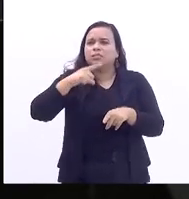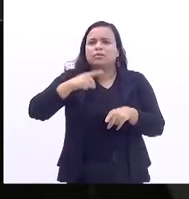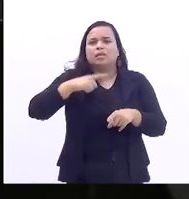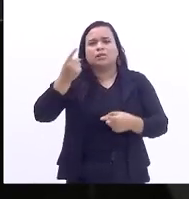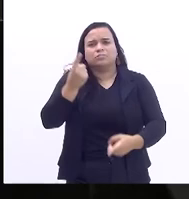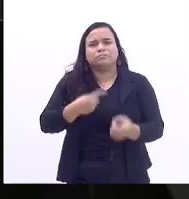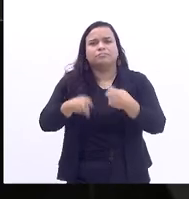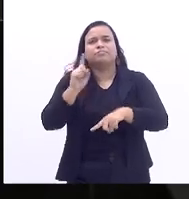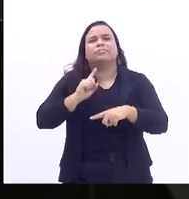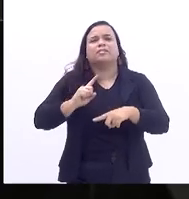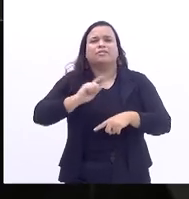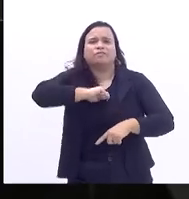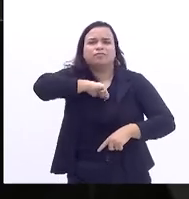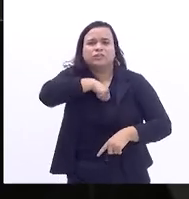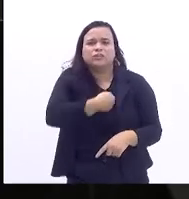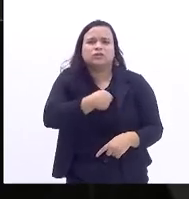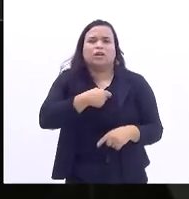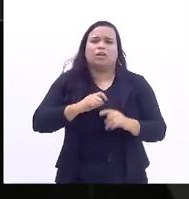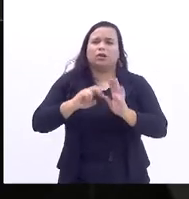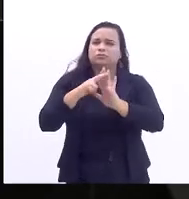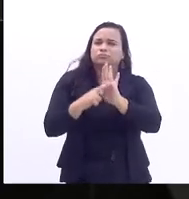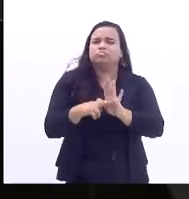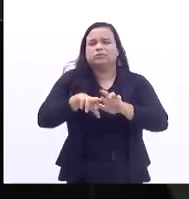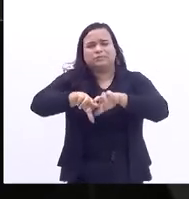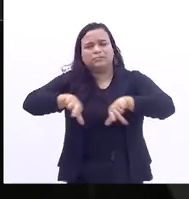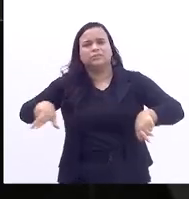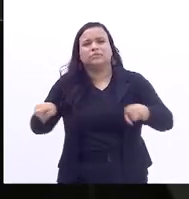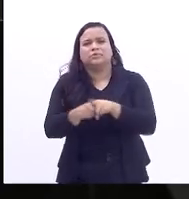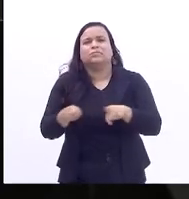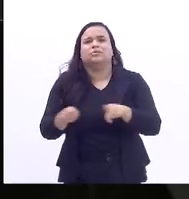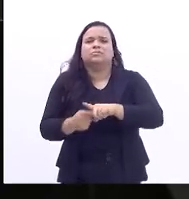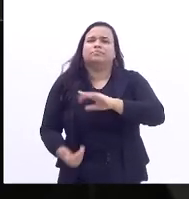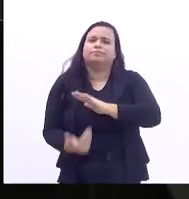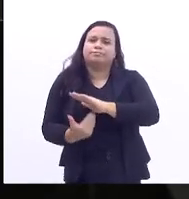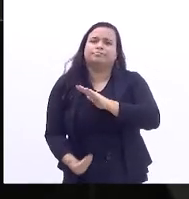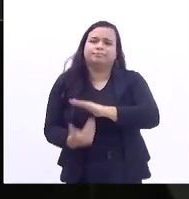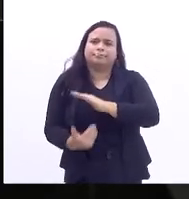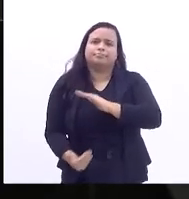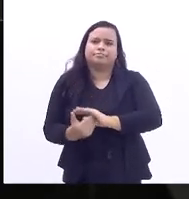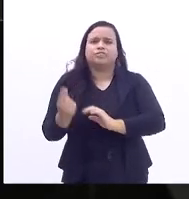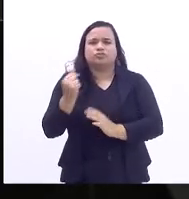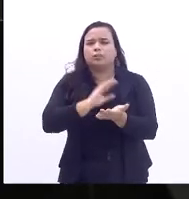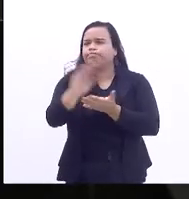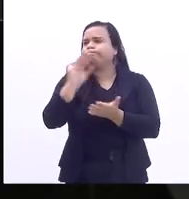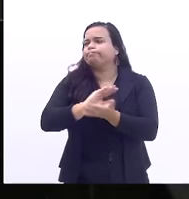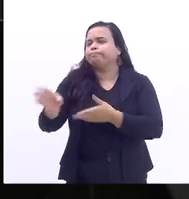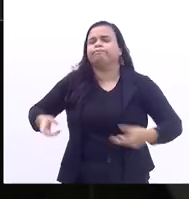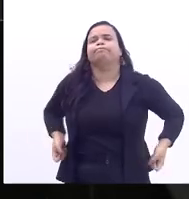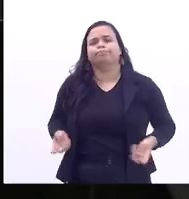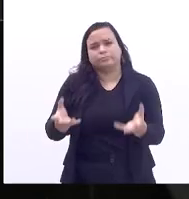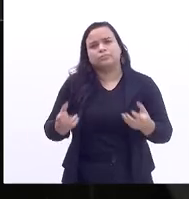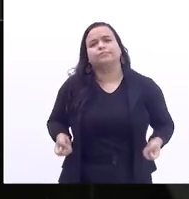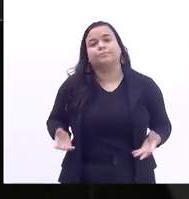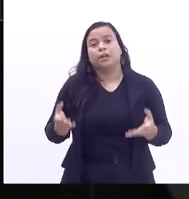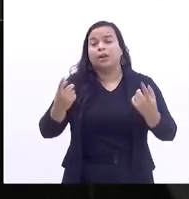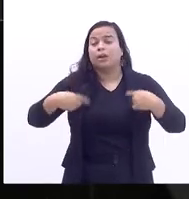recuperação fiscal, quanto mais tem teto de gasto, mais o Estado recua.